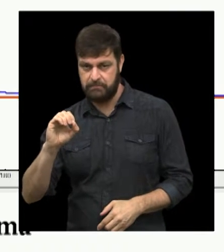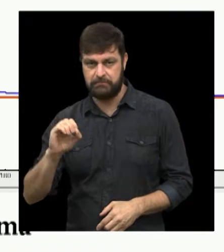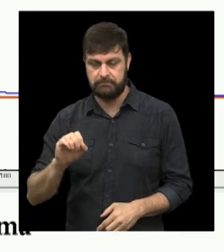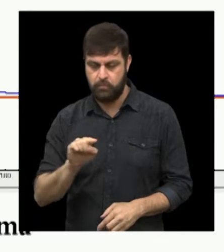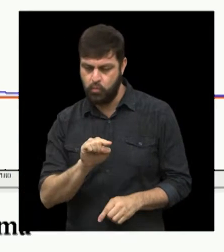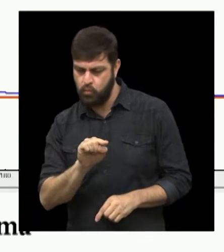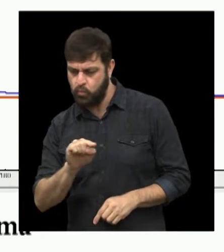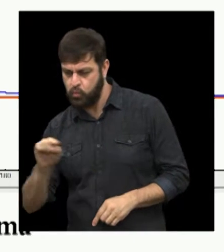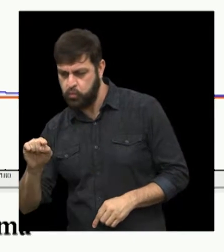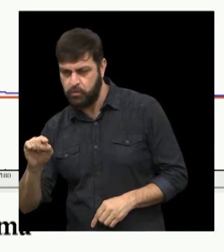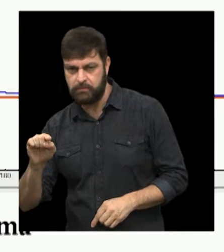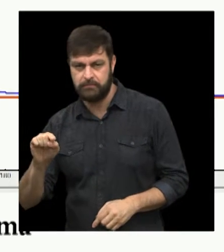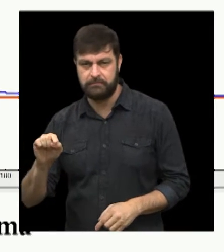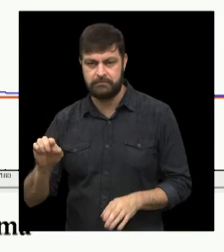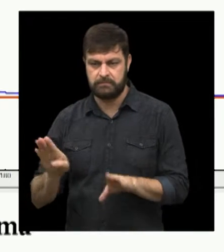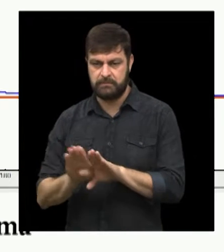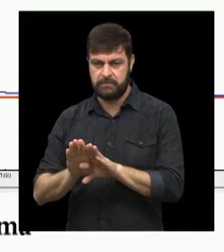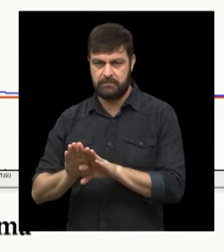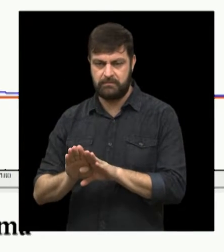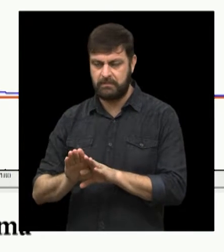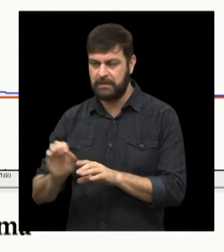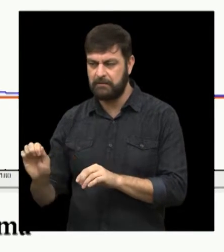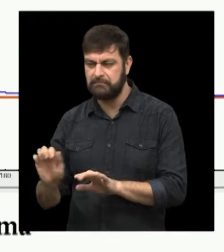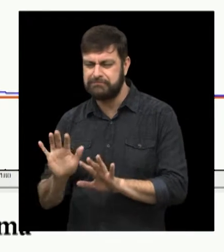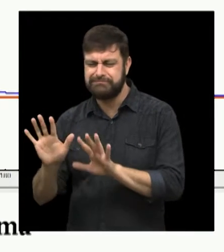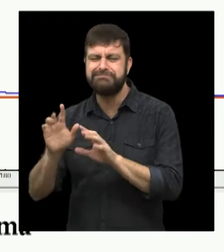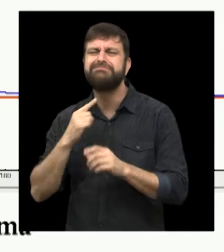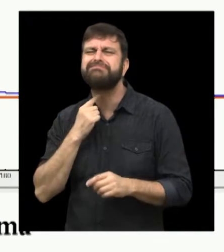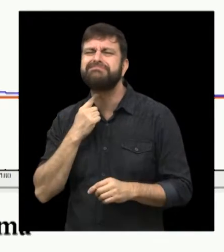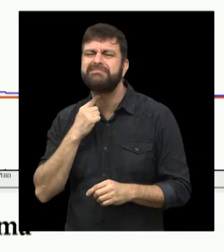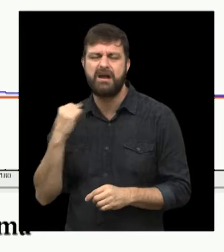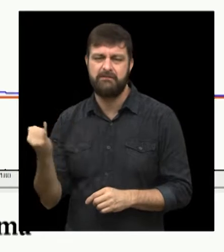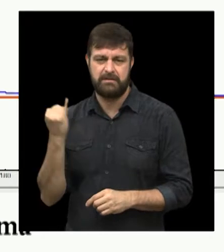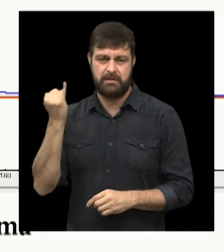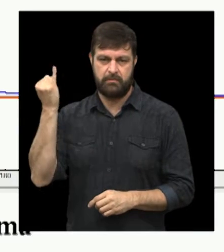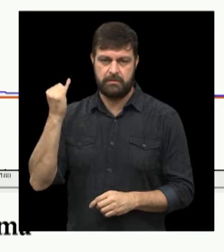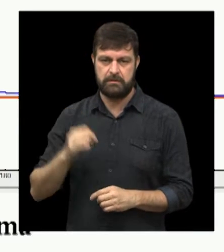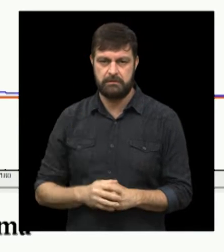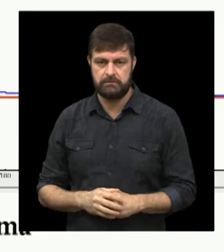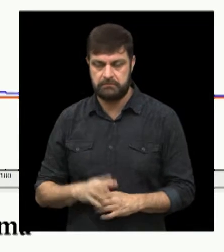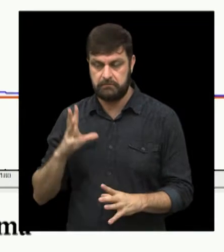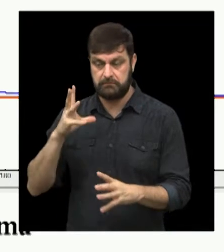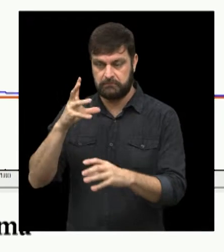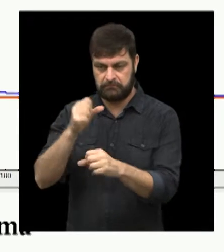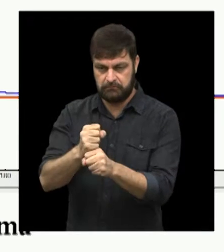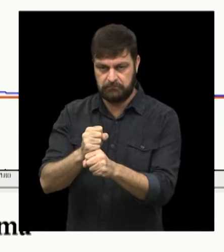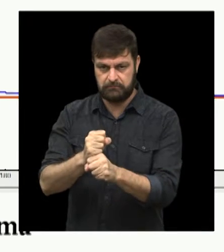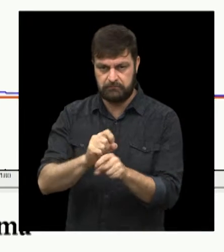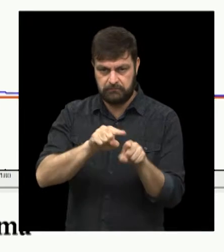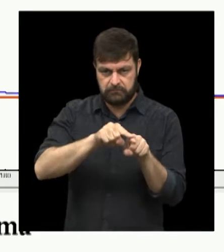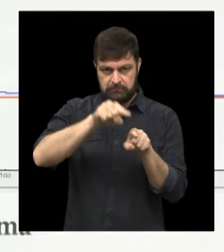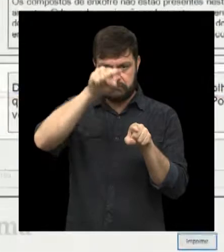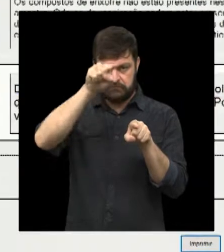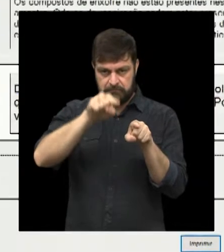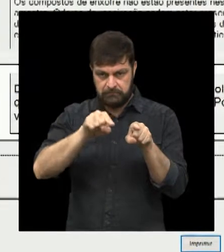gás, né, sulfeto de hidrogênio, metilmercaptana, e dimetil sulfeto, aquele gás menos importante, deu onze. Vamos ver isso num gráfico, que é bem interessante.